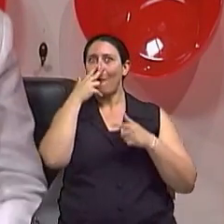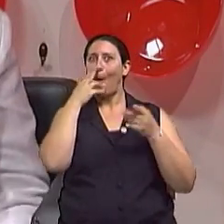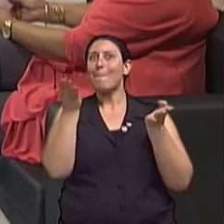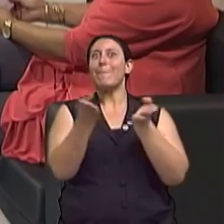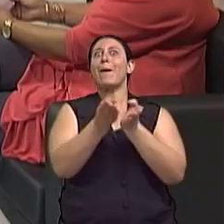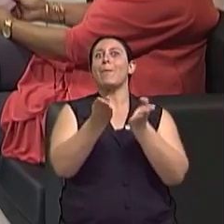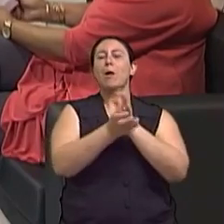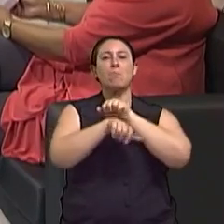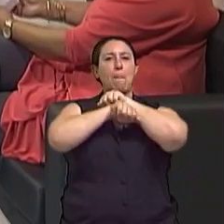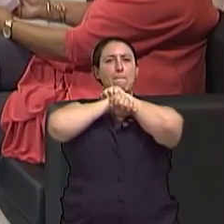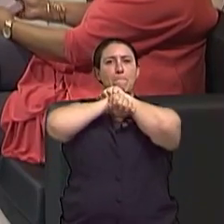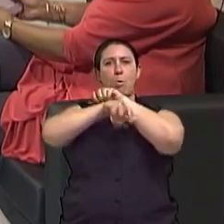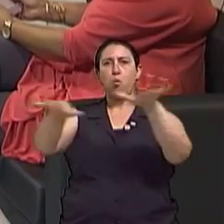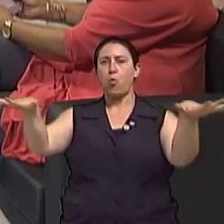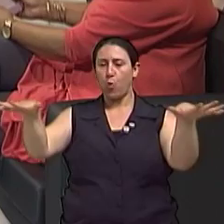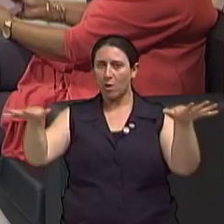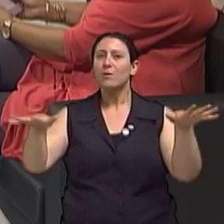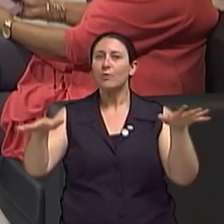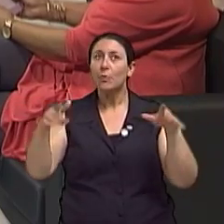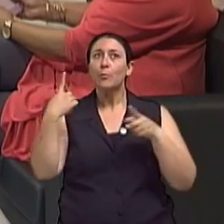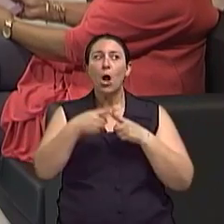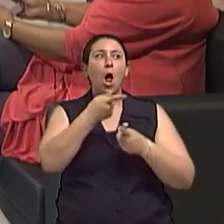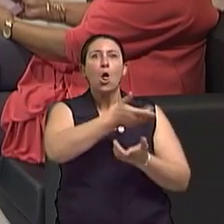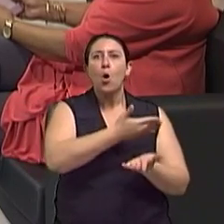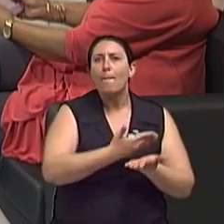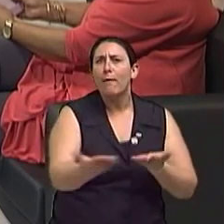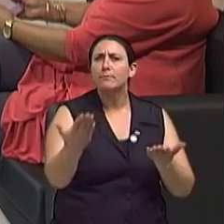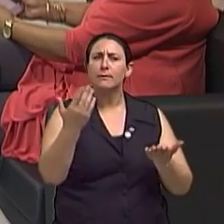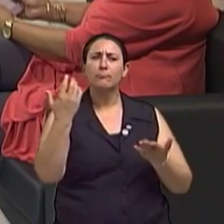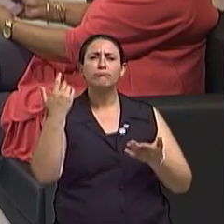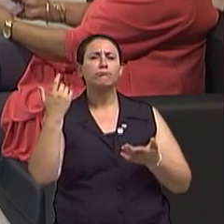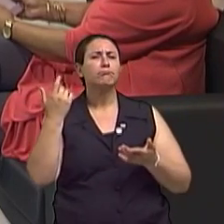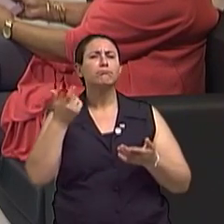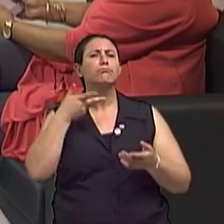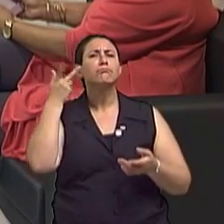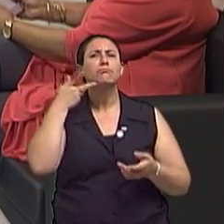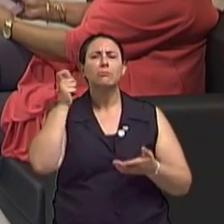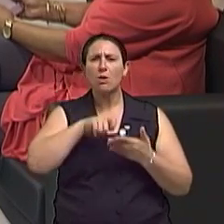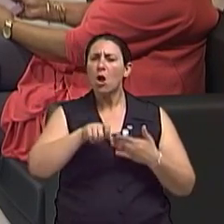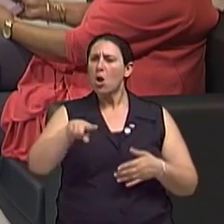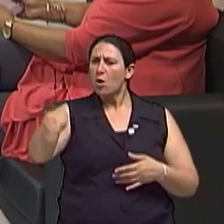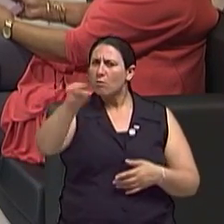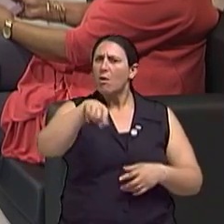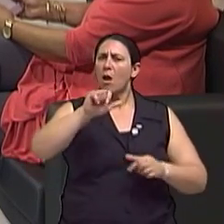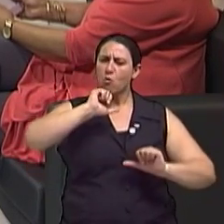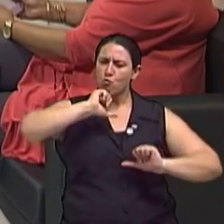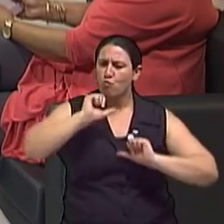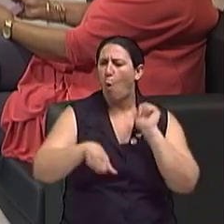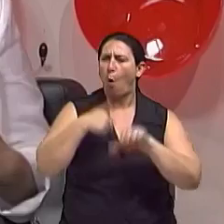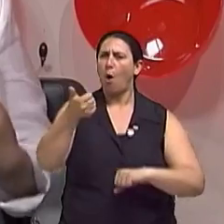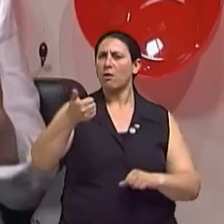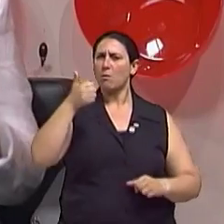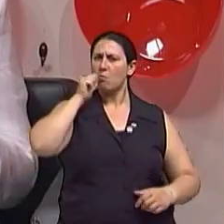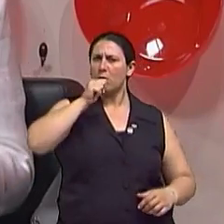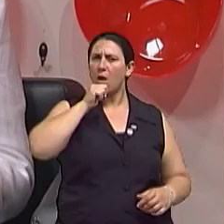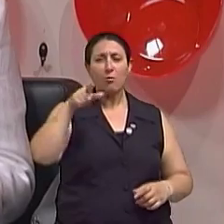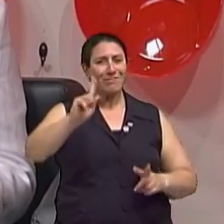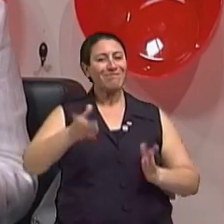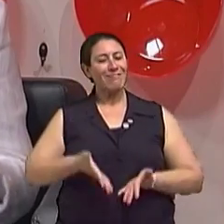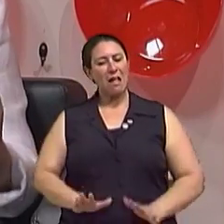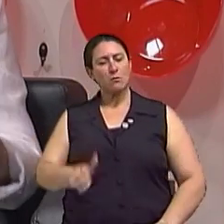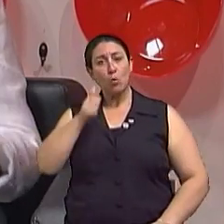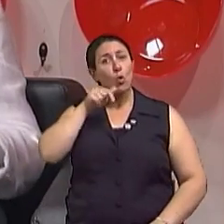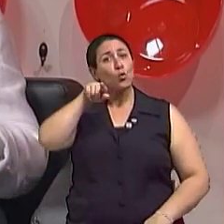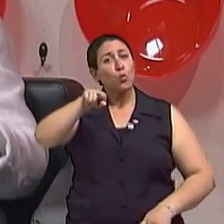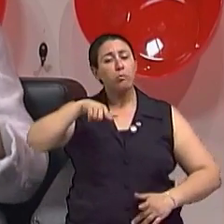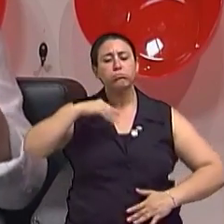Bíblia. De muitas, e continua sendo, porque ali ela vai dizer assim, você não nasce mulher, você torna-se mulher. E hoje nós estamos retomando a Simone de